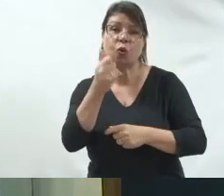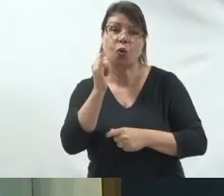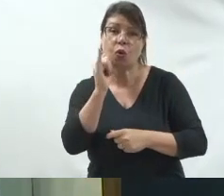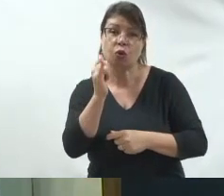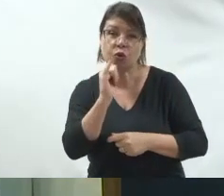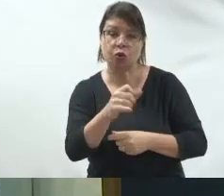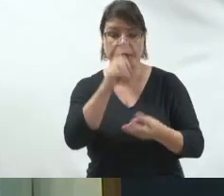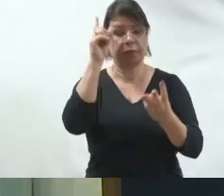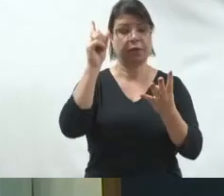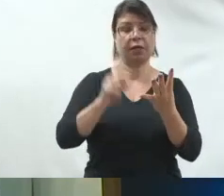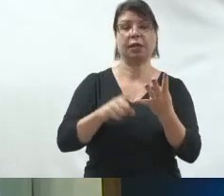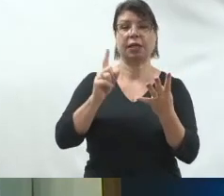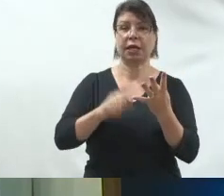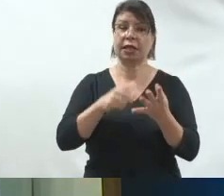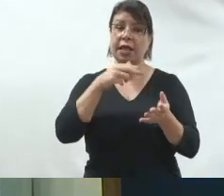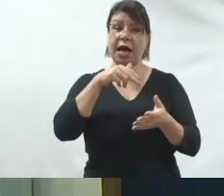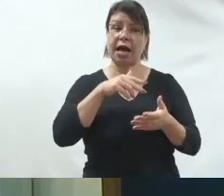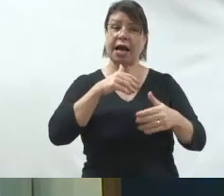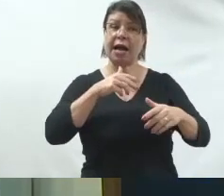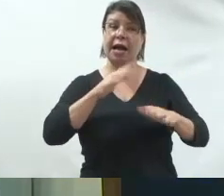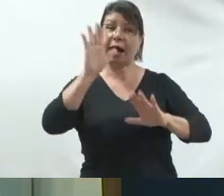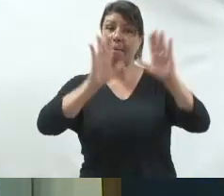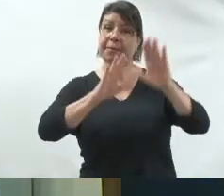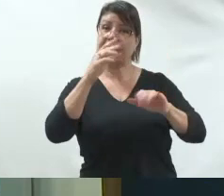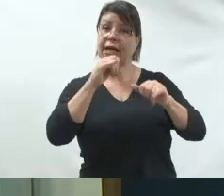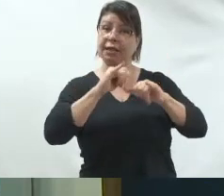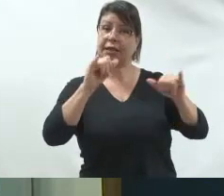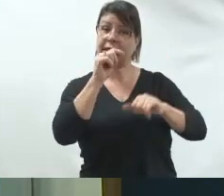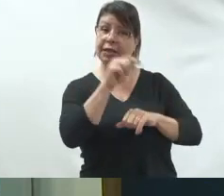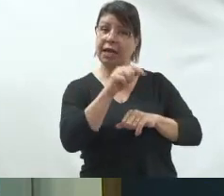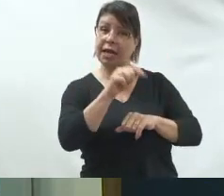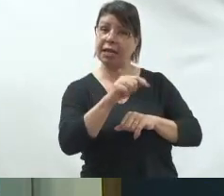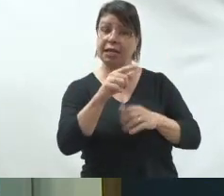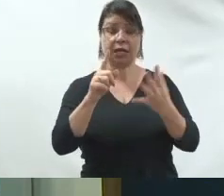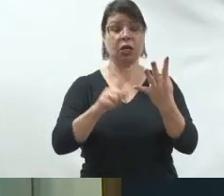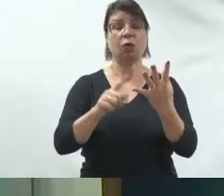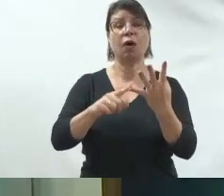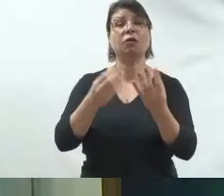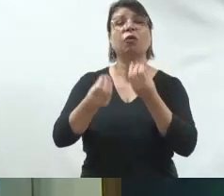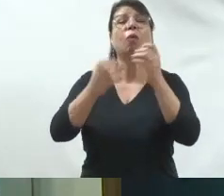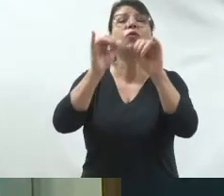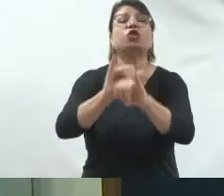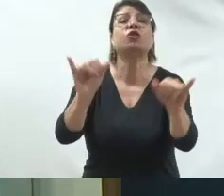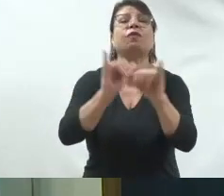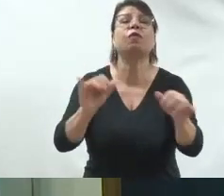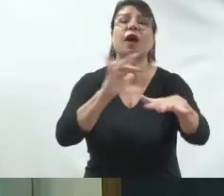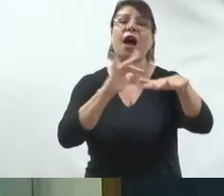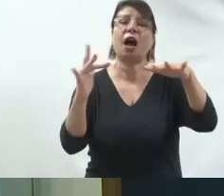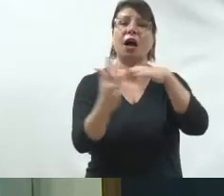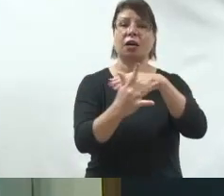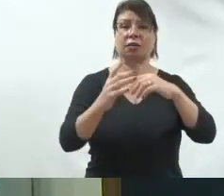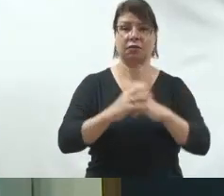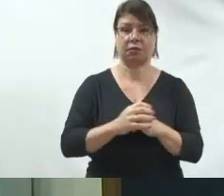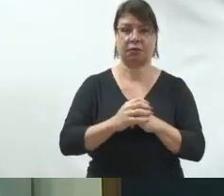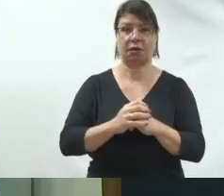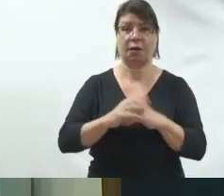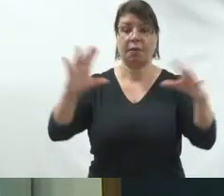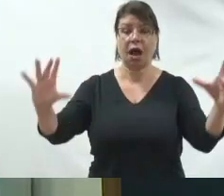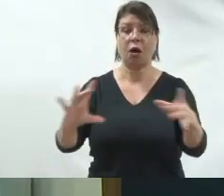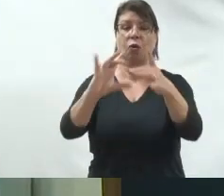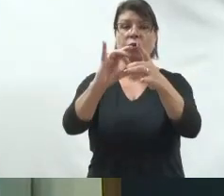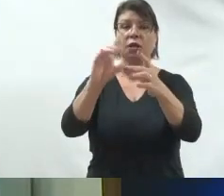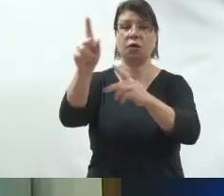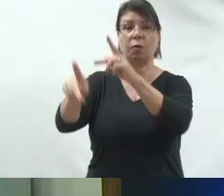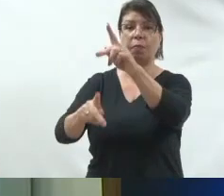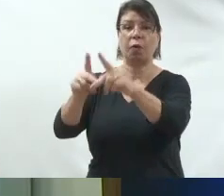desse candidato? Na campanha desse candidato? E como é que você vai divulgar isso? Para você poder fazer a aliança entre o eleitorado e esse candidato